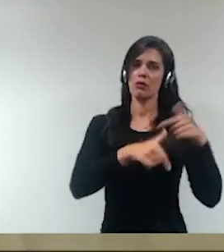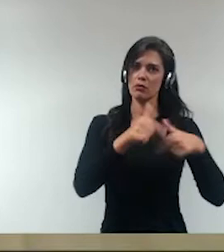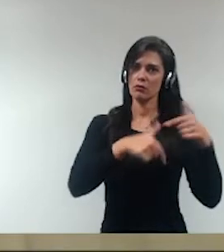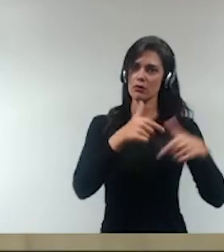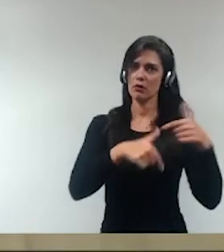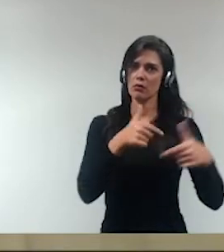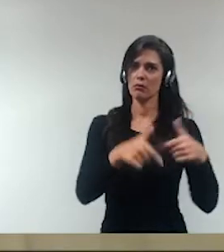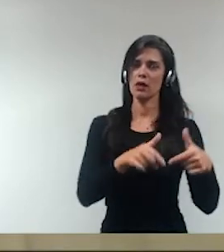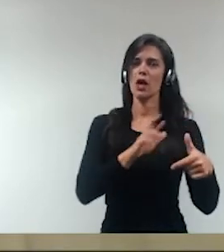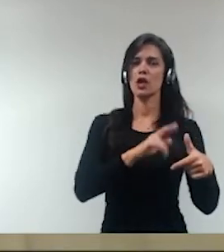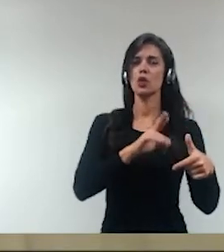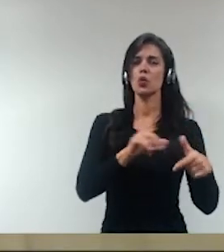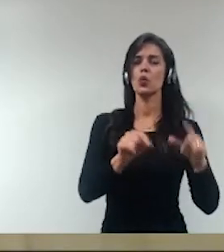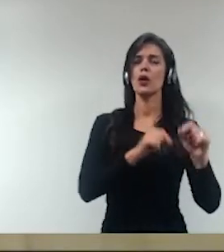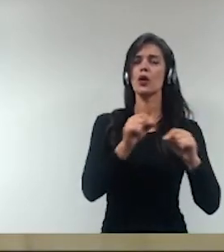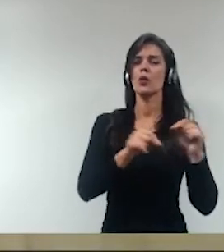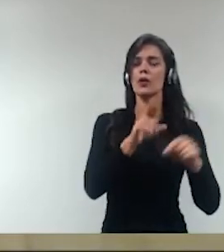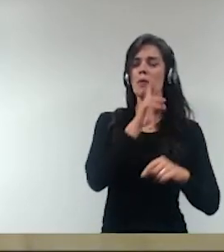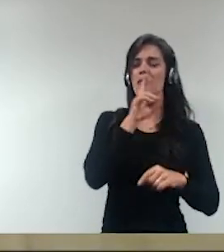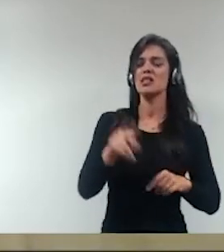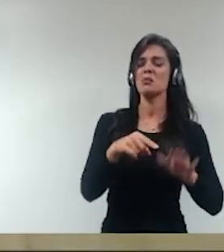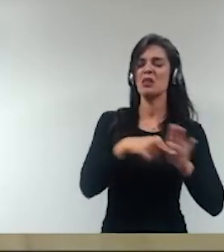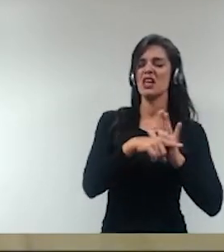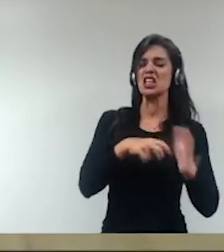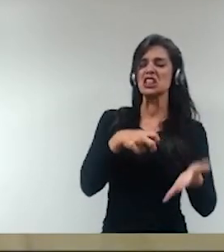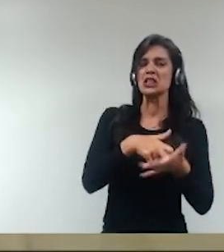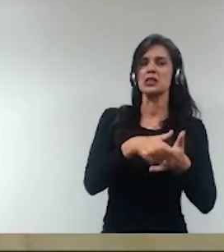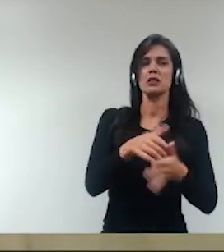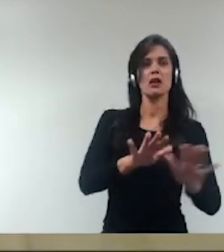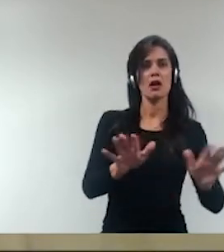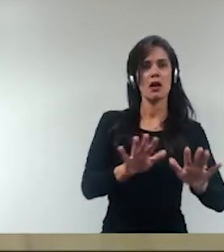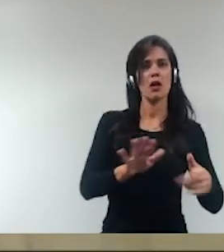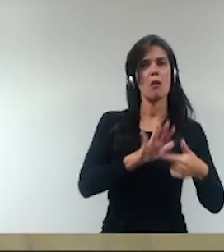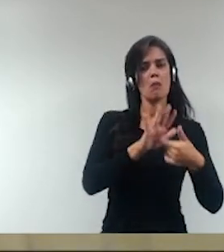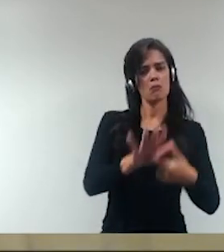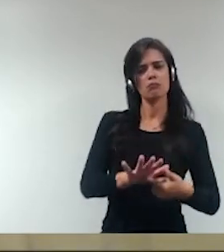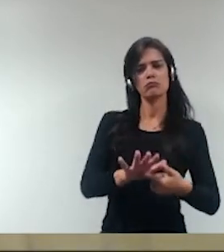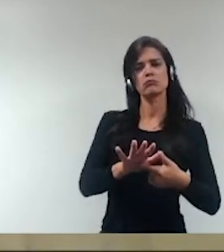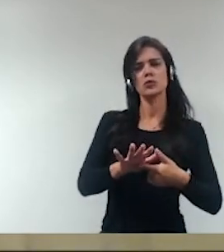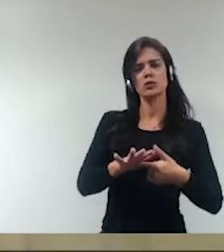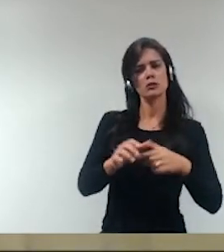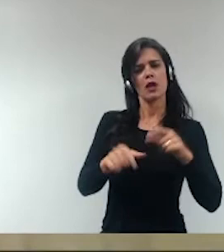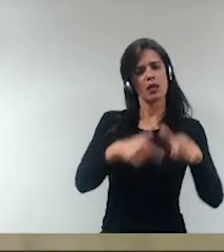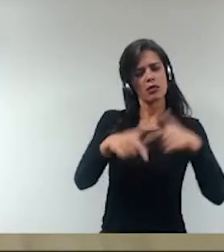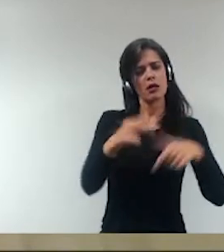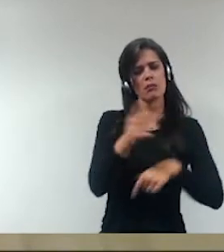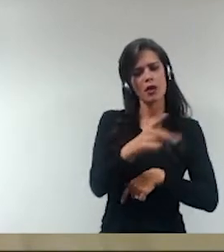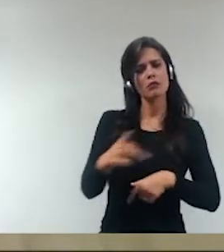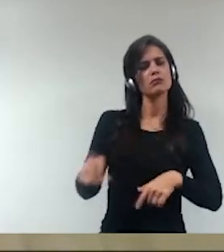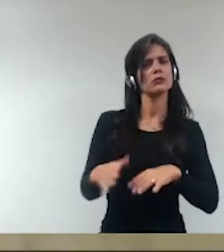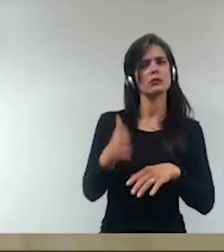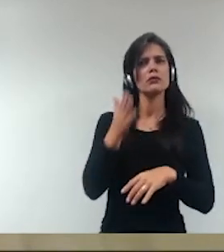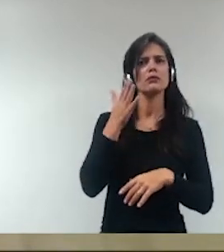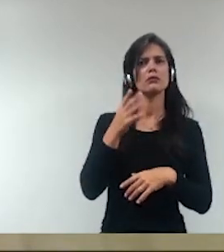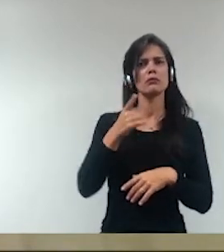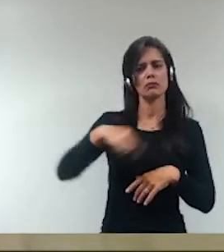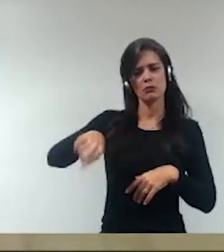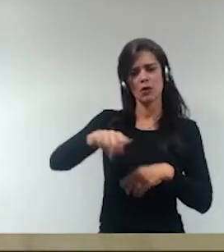sentido negativo, punitivo, né, mas no sentido de eu ir prestar contas daquilo que é feito, né,